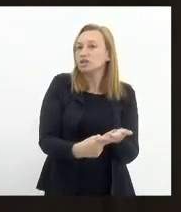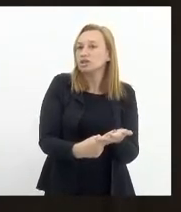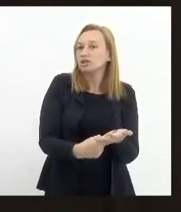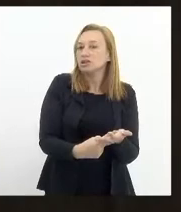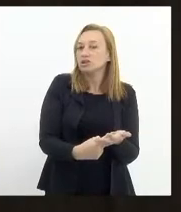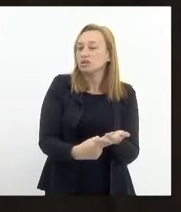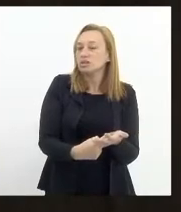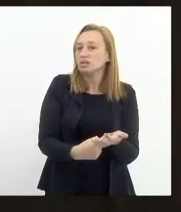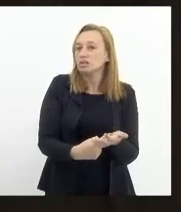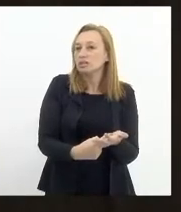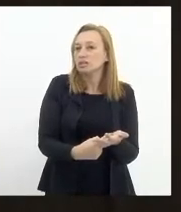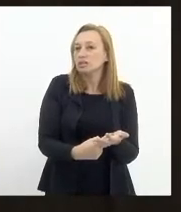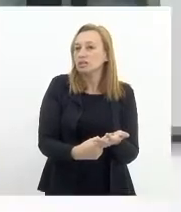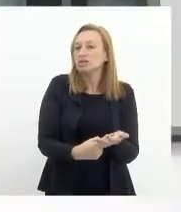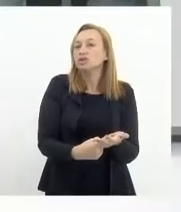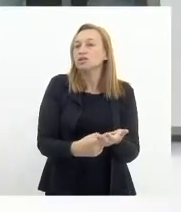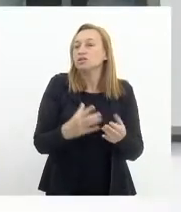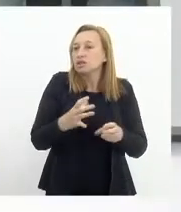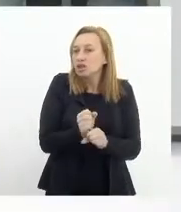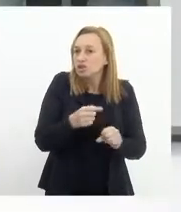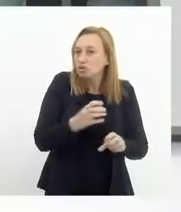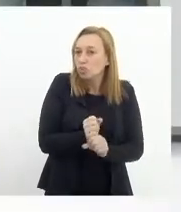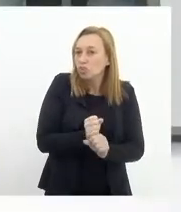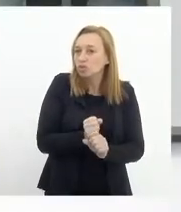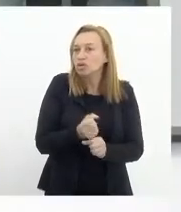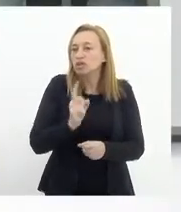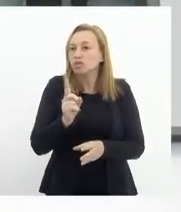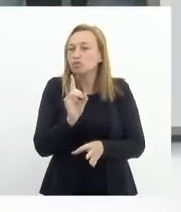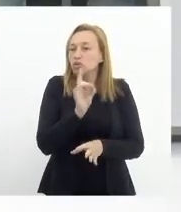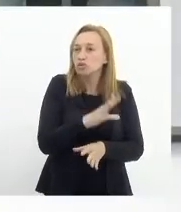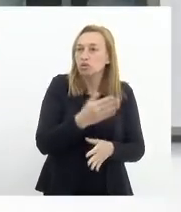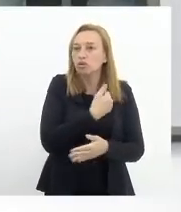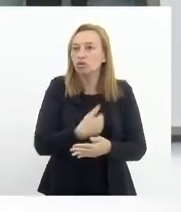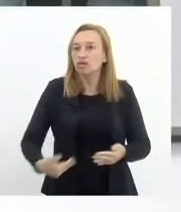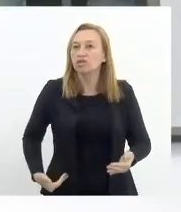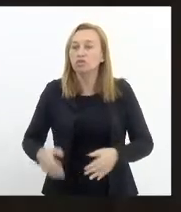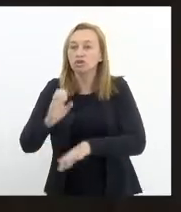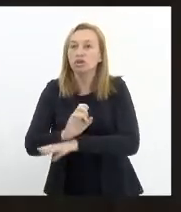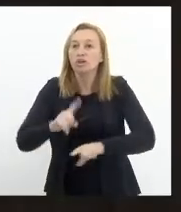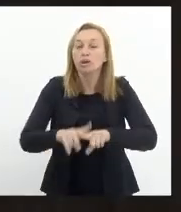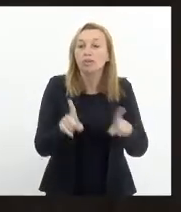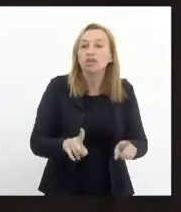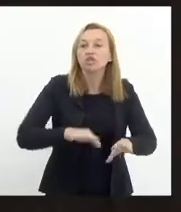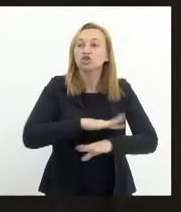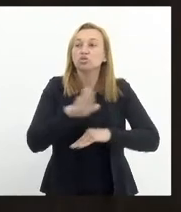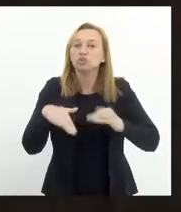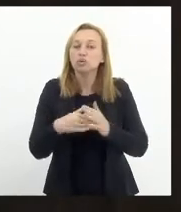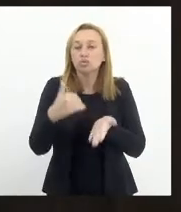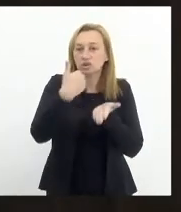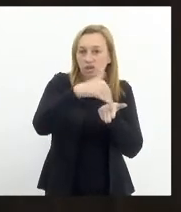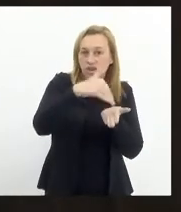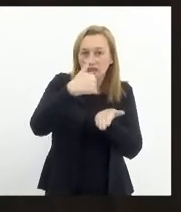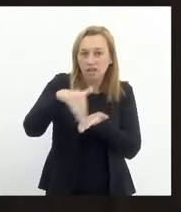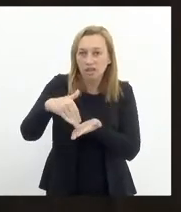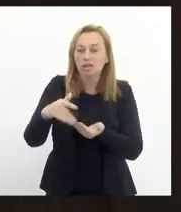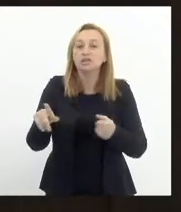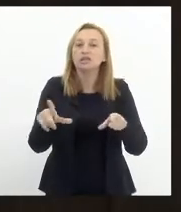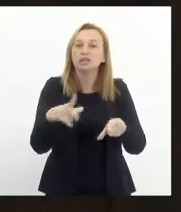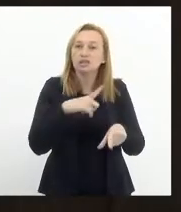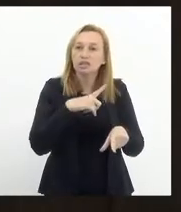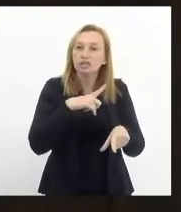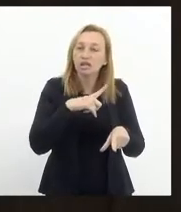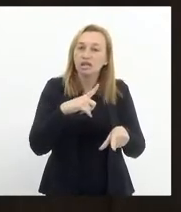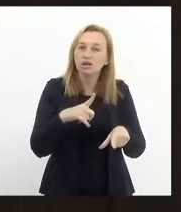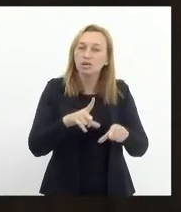importantes do que tange às contas, não só do governador do Estado, mas de todos os secretários, e têm uma atribuição